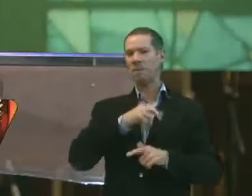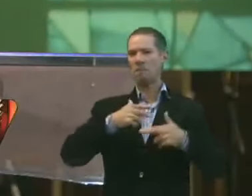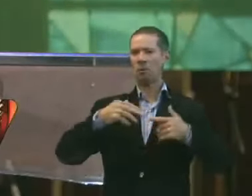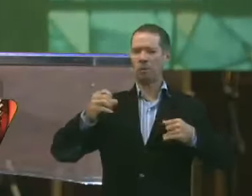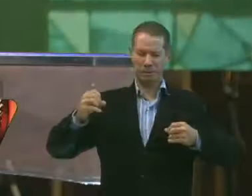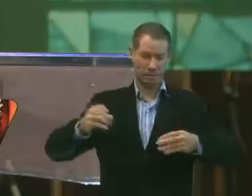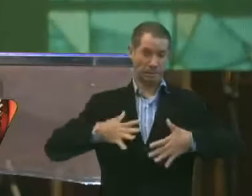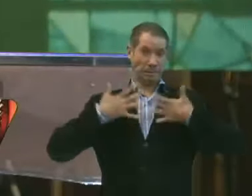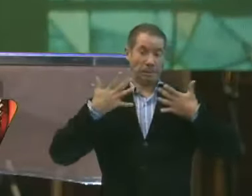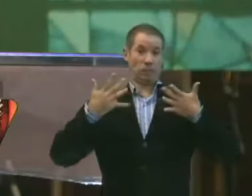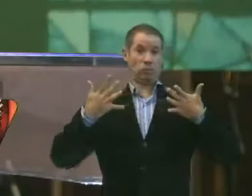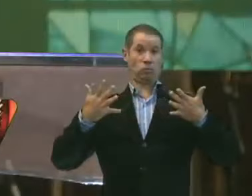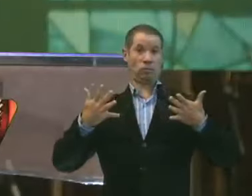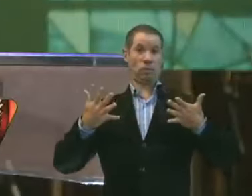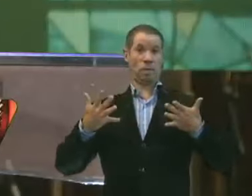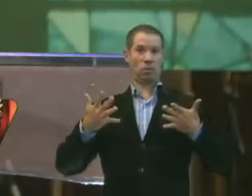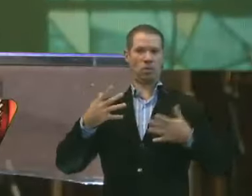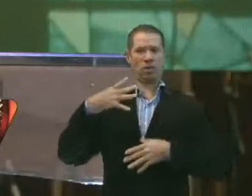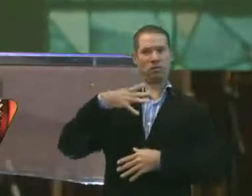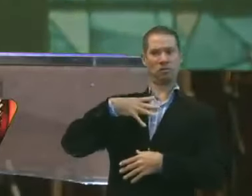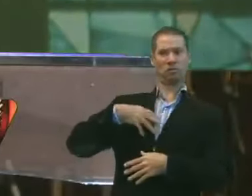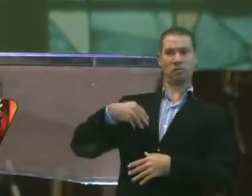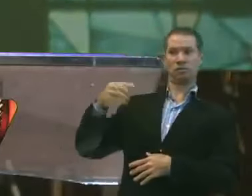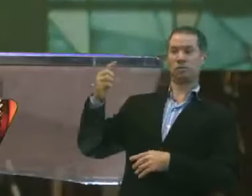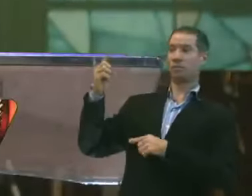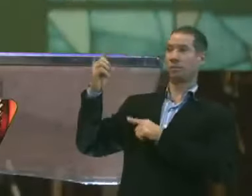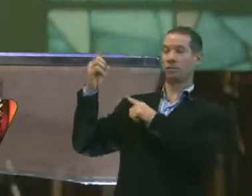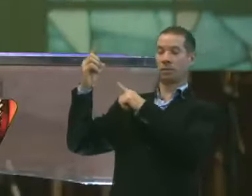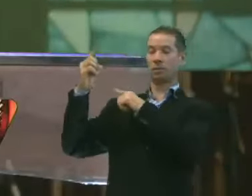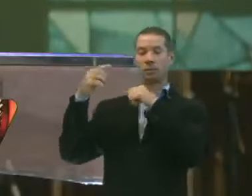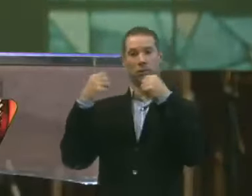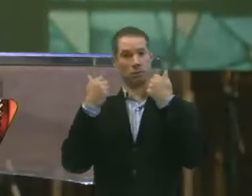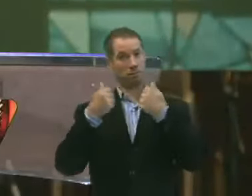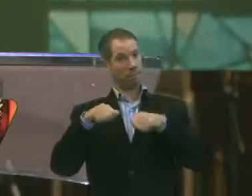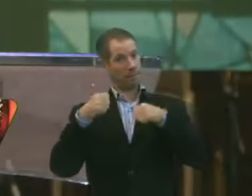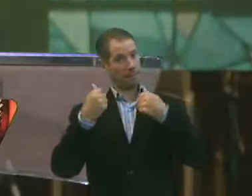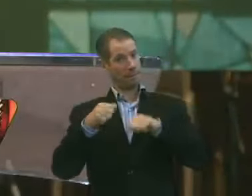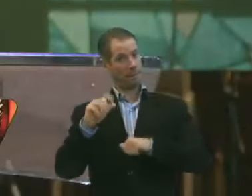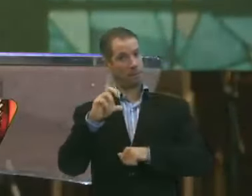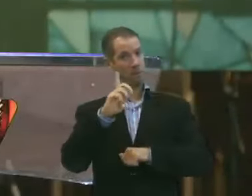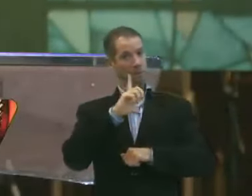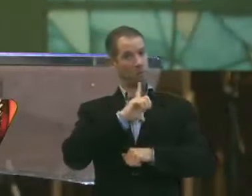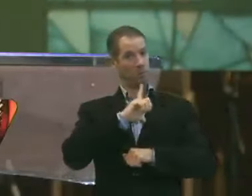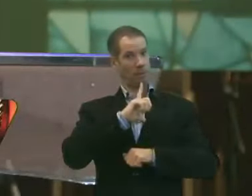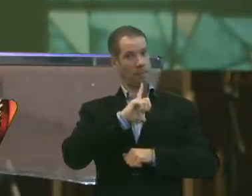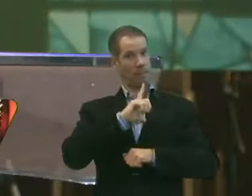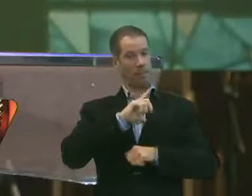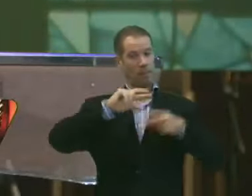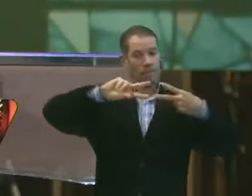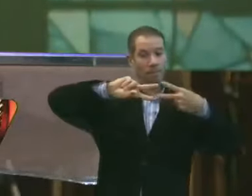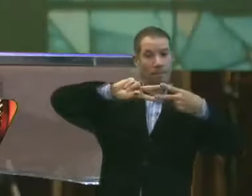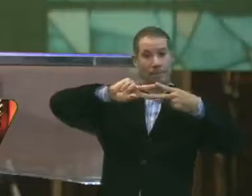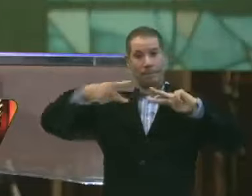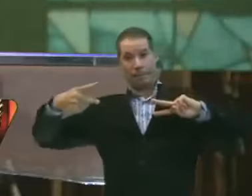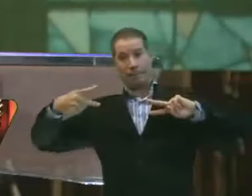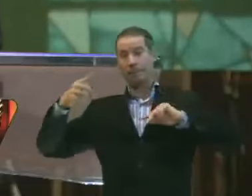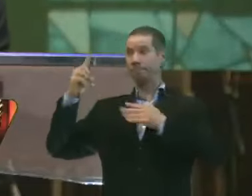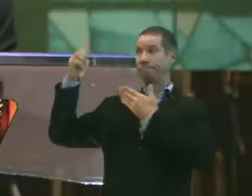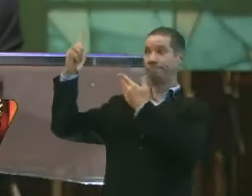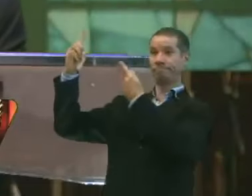assustadora. É que os filhos de Deus. Precisam ter o DNA de Deus.